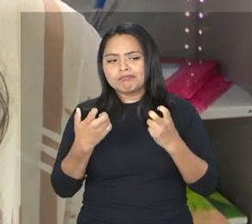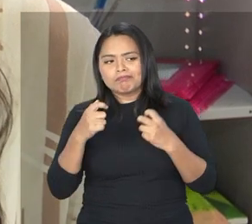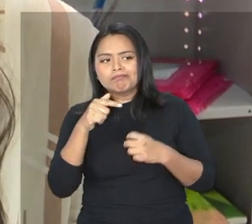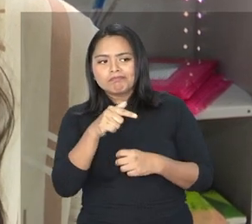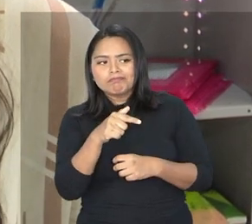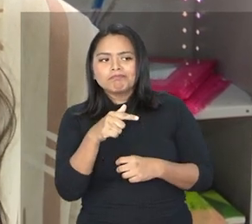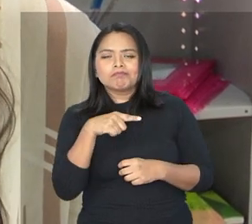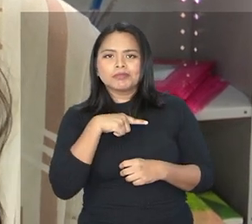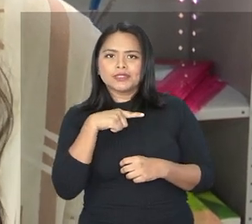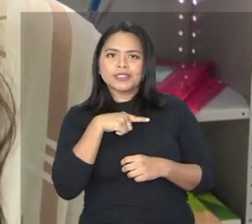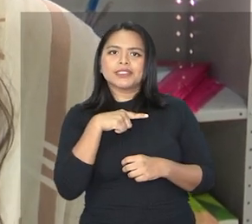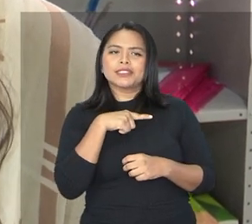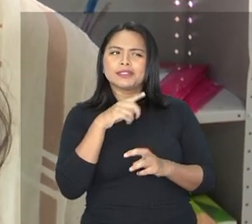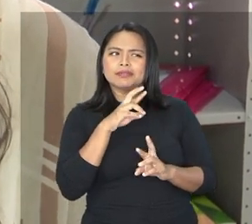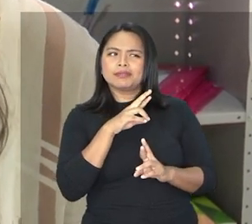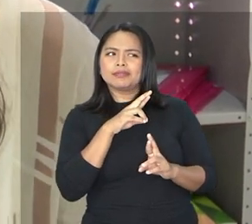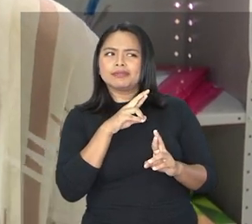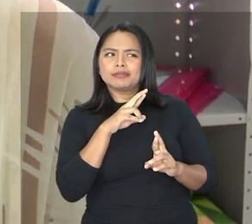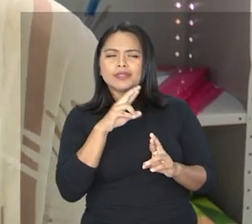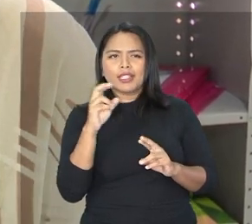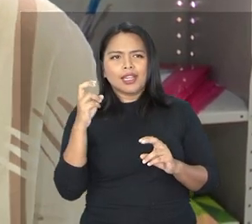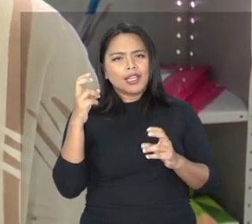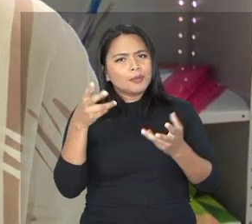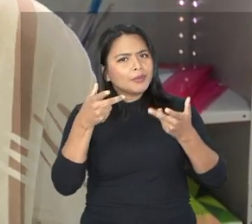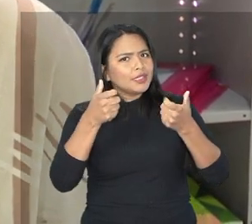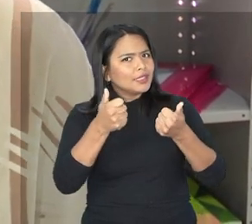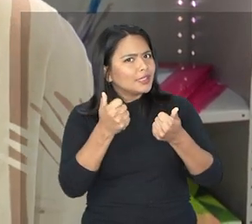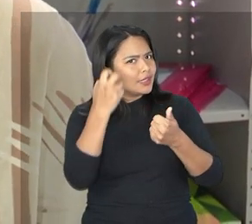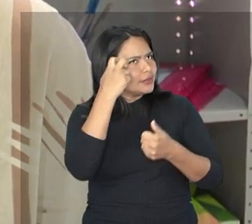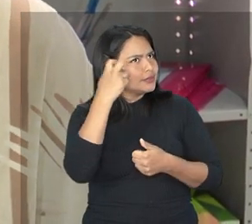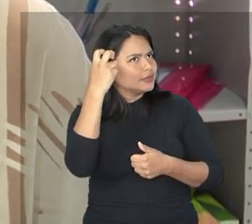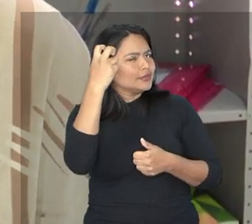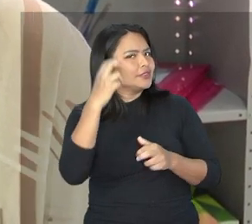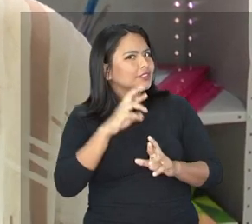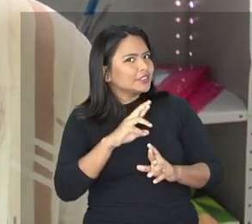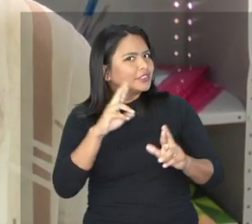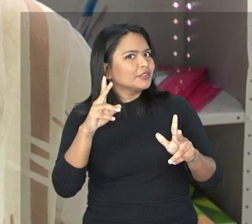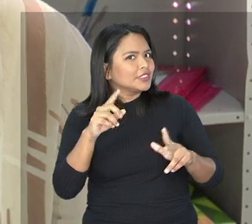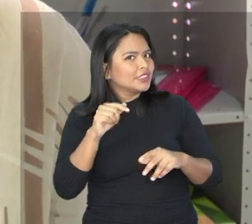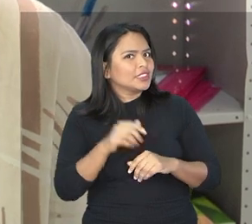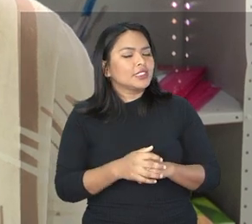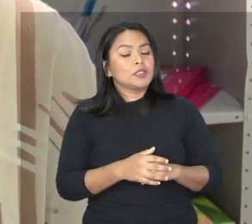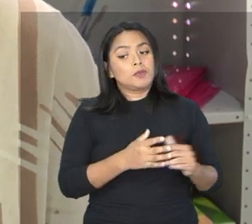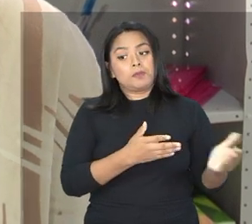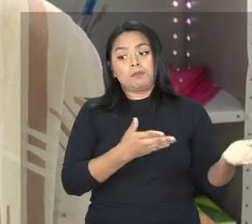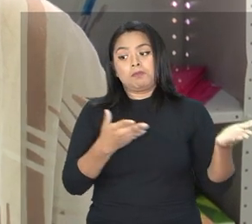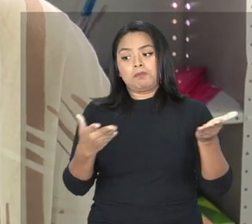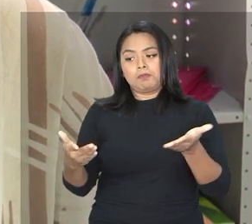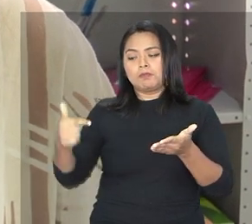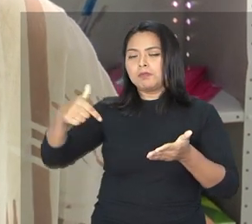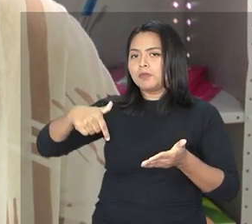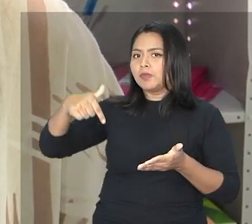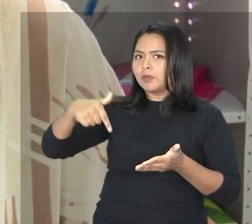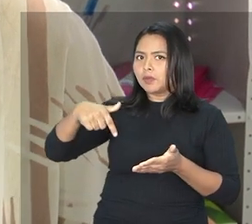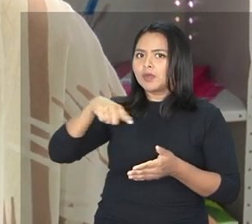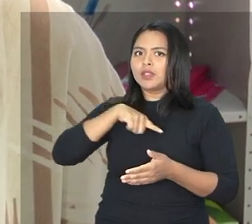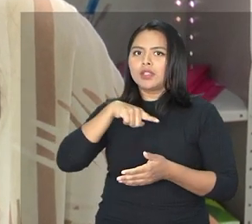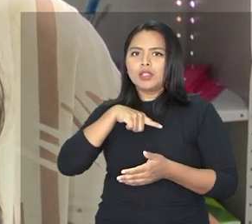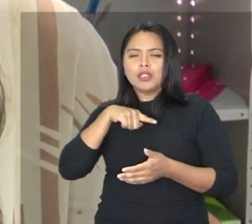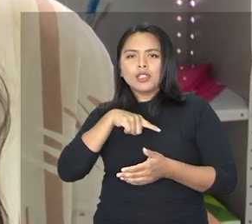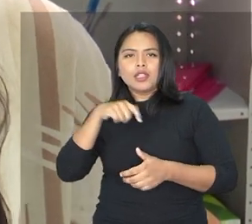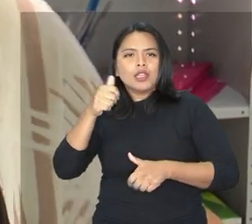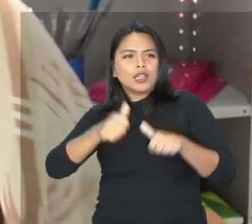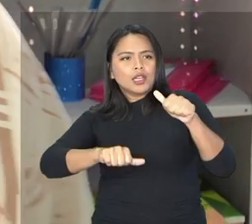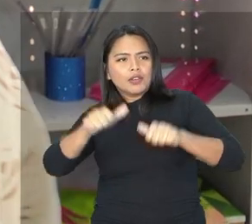que ele realmente, né, tem potencial diferenciado acima da média dos demais alunos. Então, ele chega até o CADAIS e nós